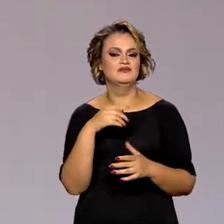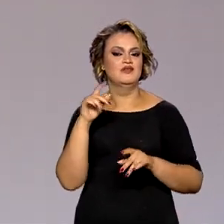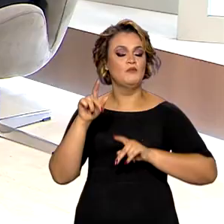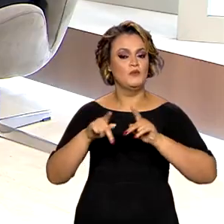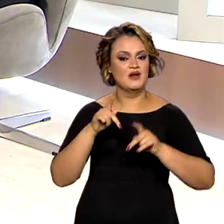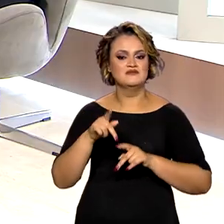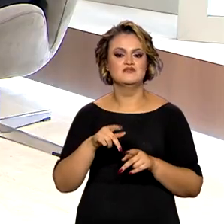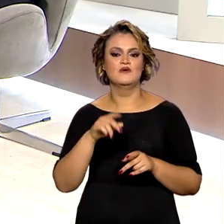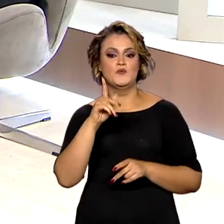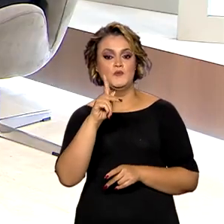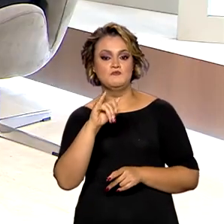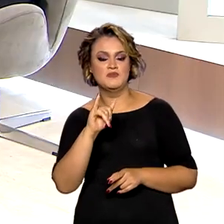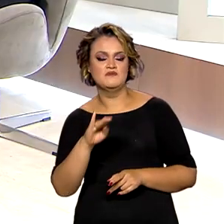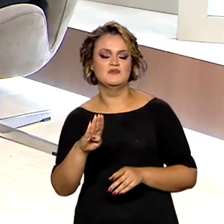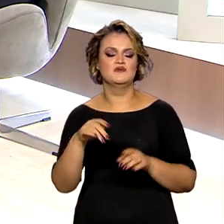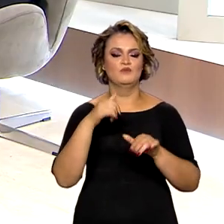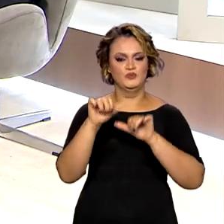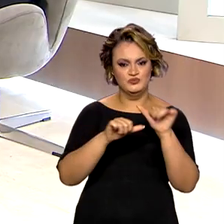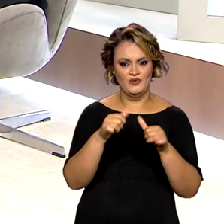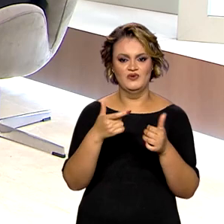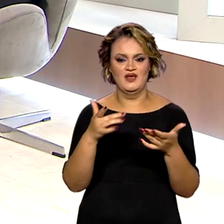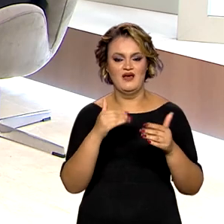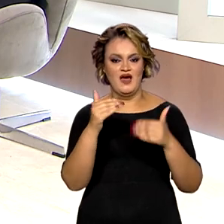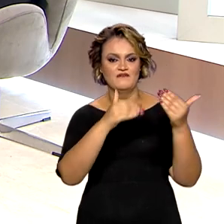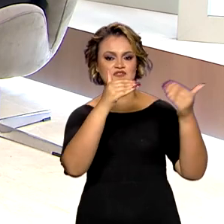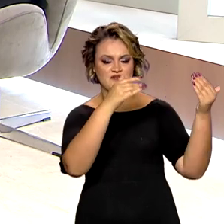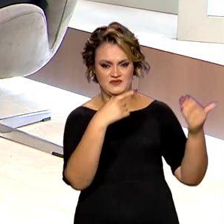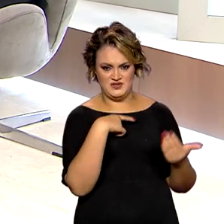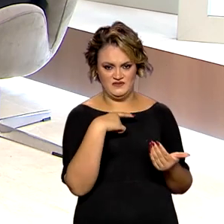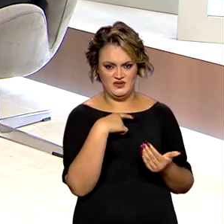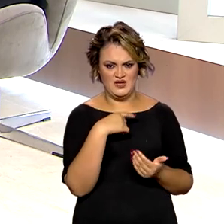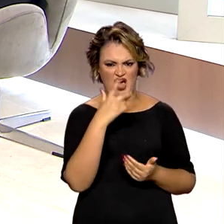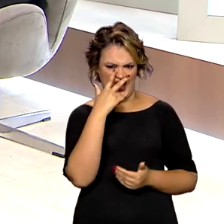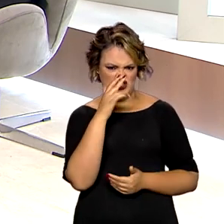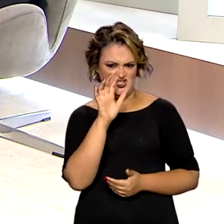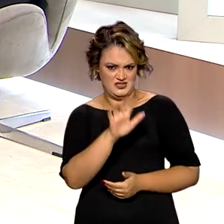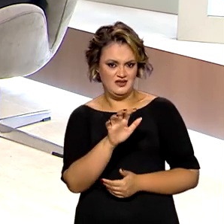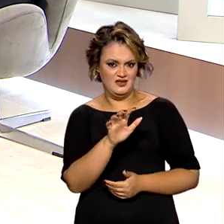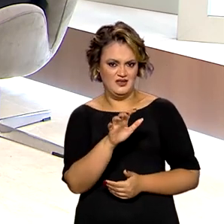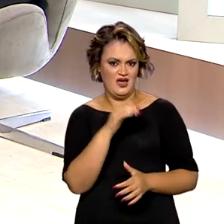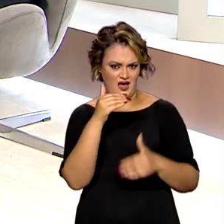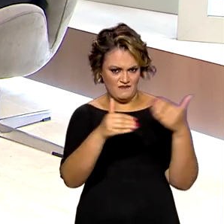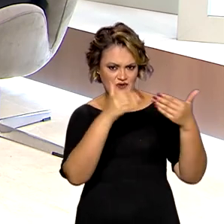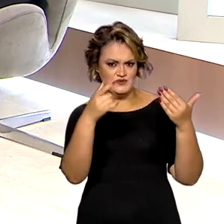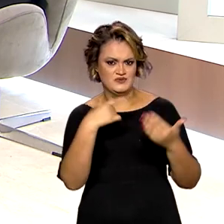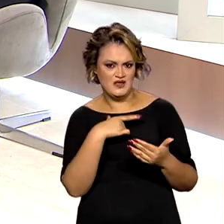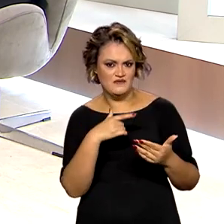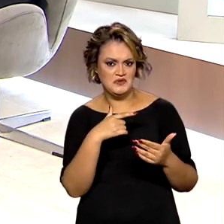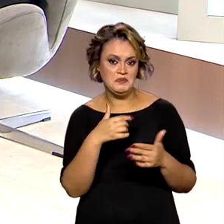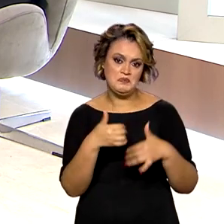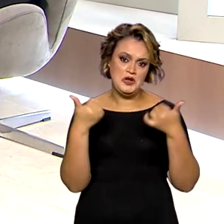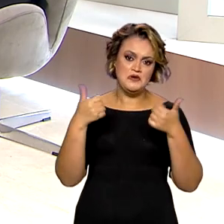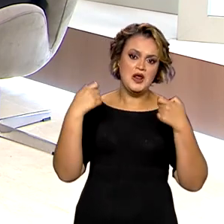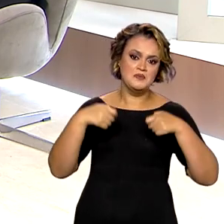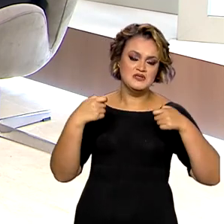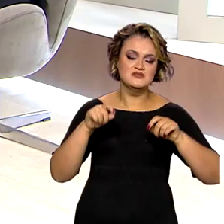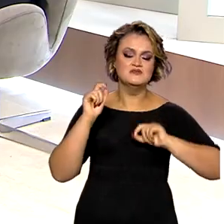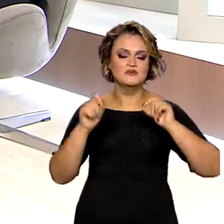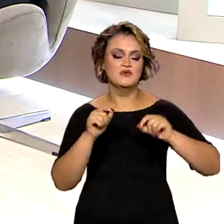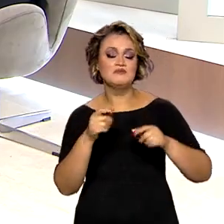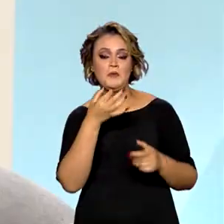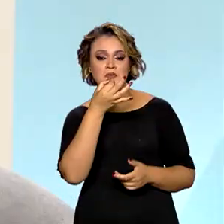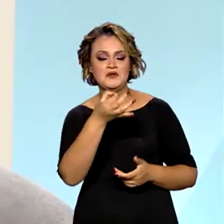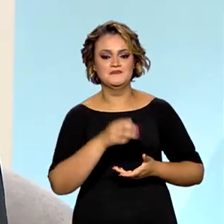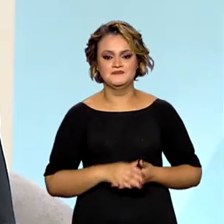brasileira. Houve vários avanços. A senhora analisa dessa forma? Houve avanços? O que a gente precisa ainda melhorar? Qual que a análise da